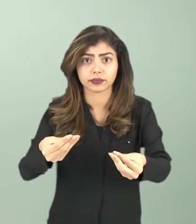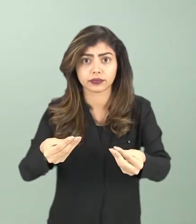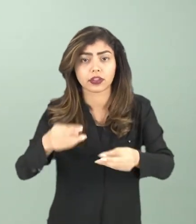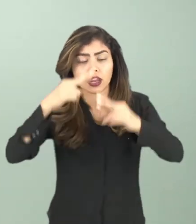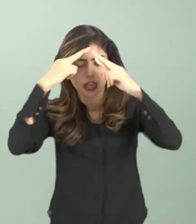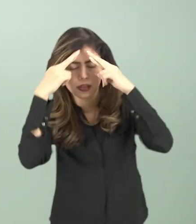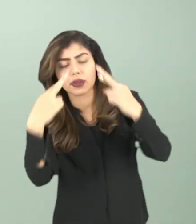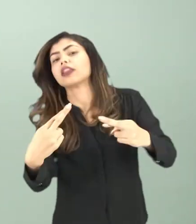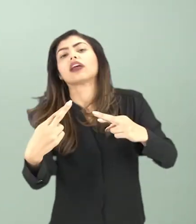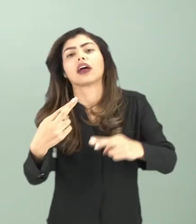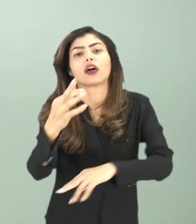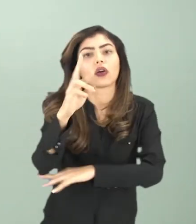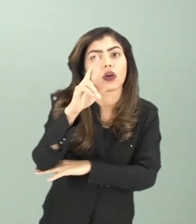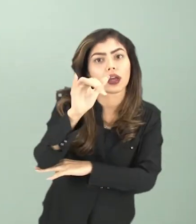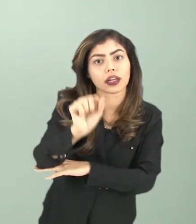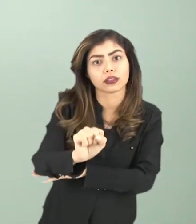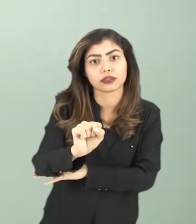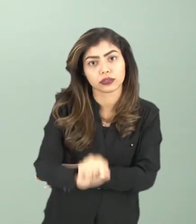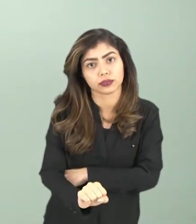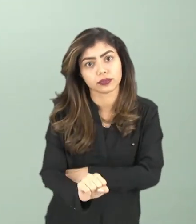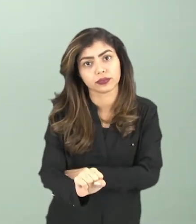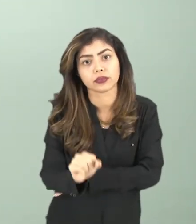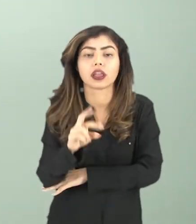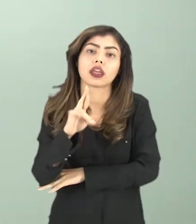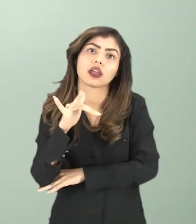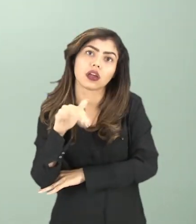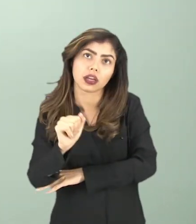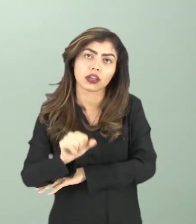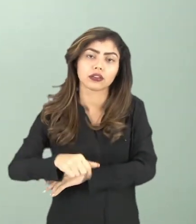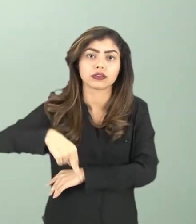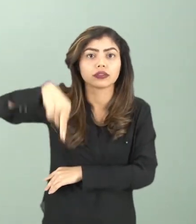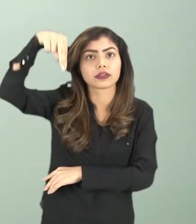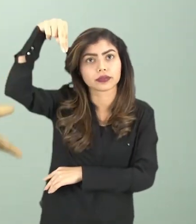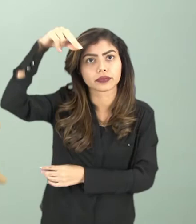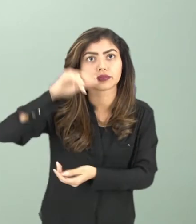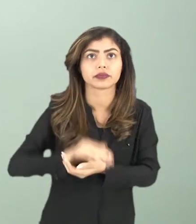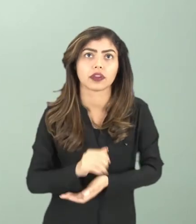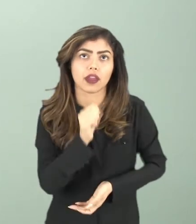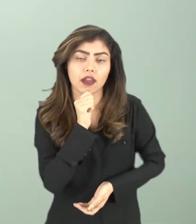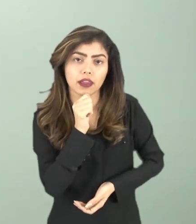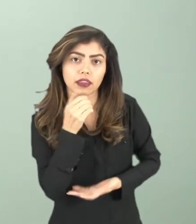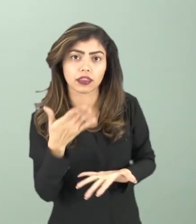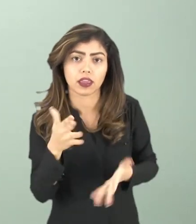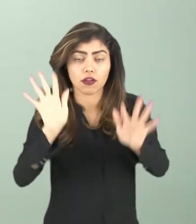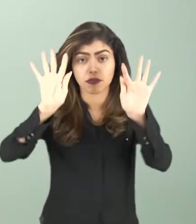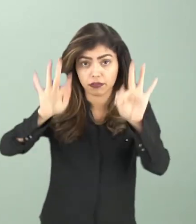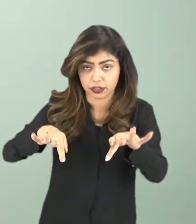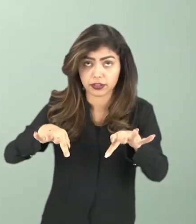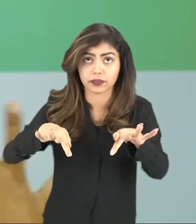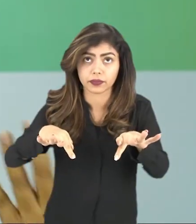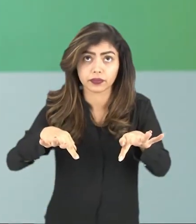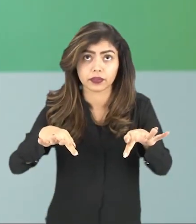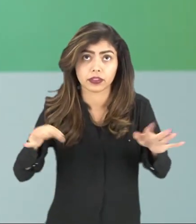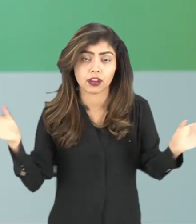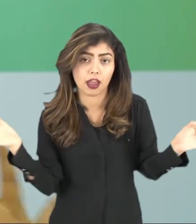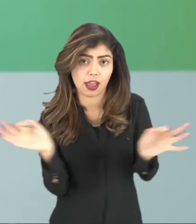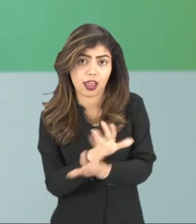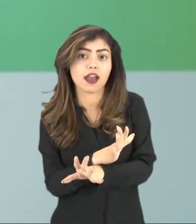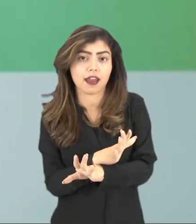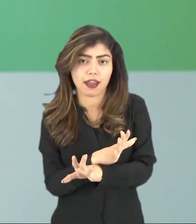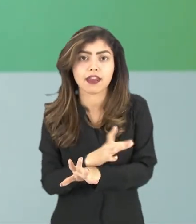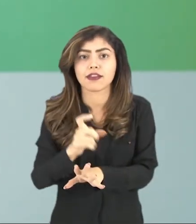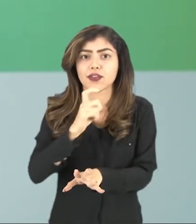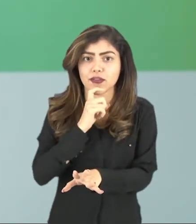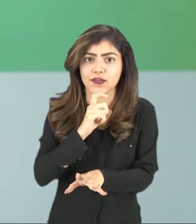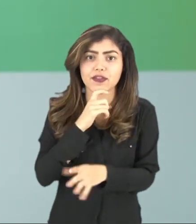respeitada entre Coreia do Sul e Coreia do Norte. E, aí, a gente tem o fim da guerra, né? Desse período de muitas